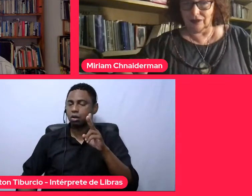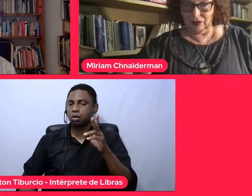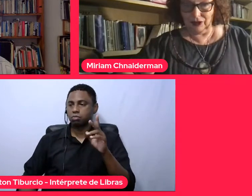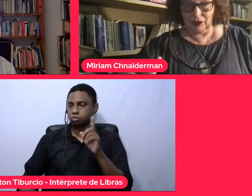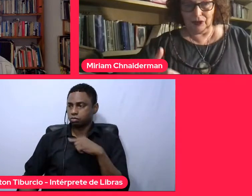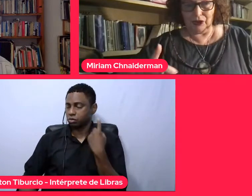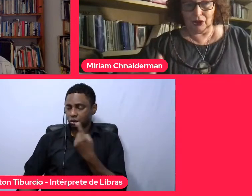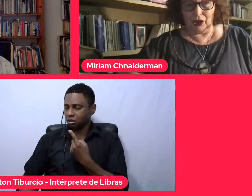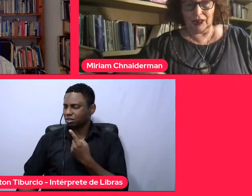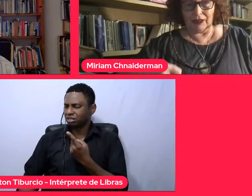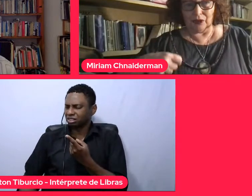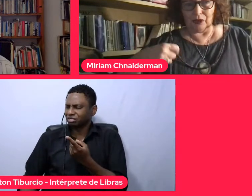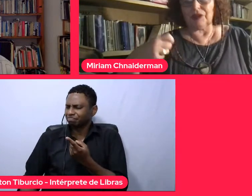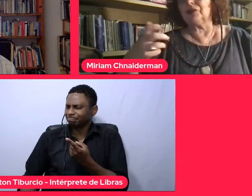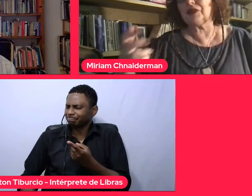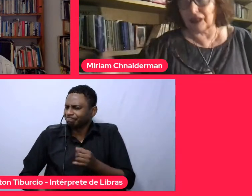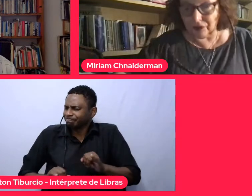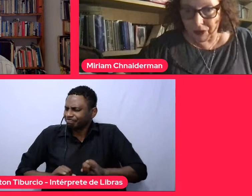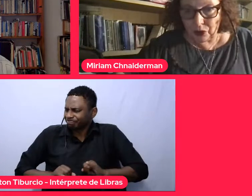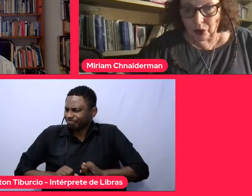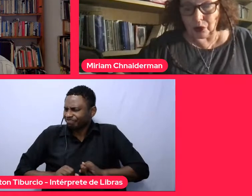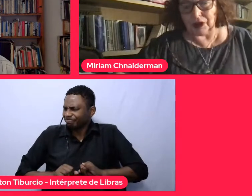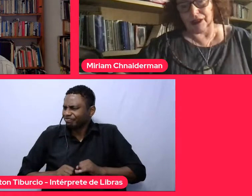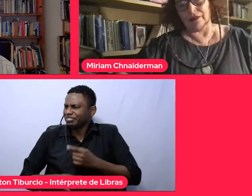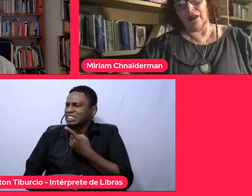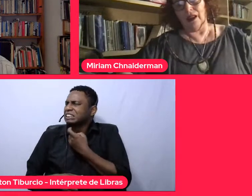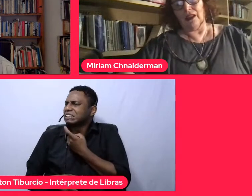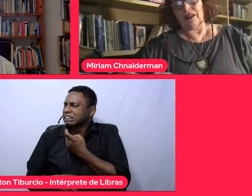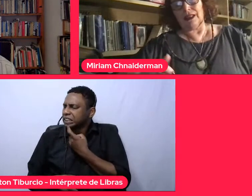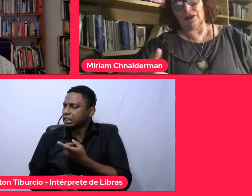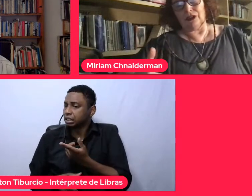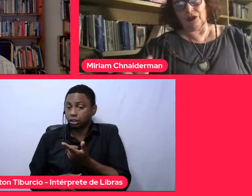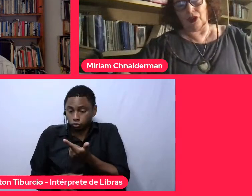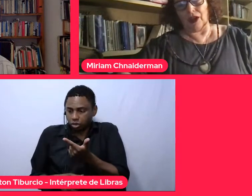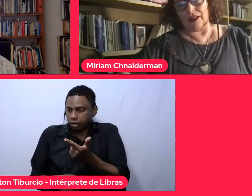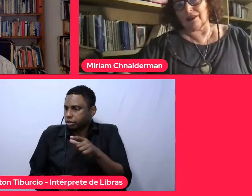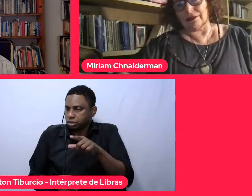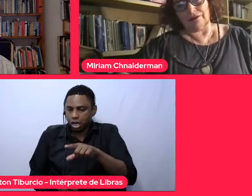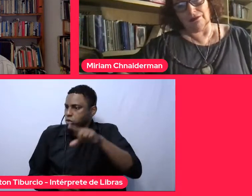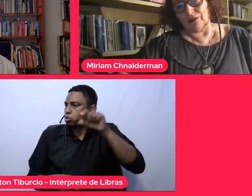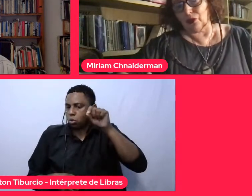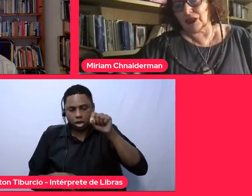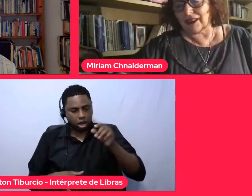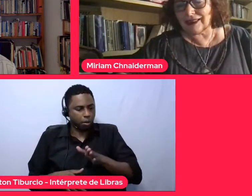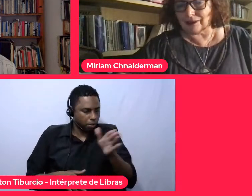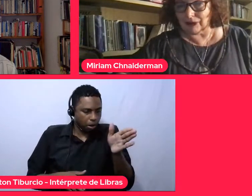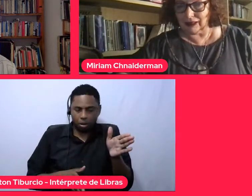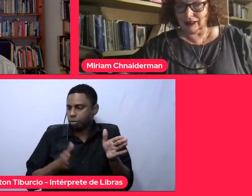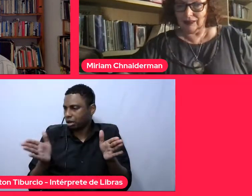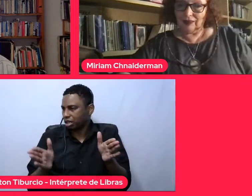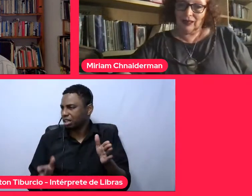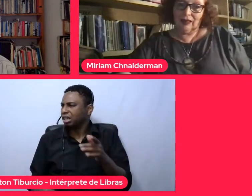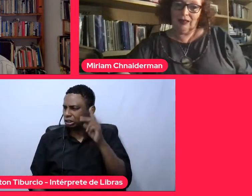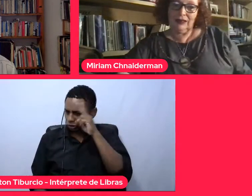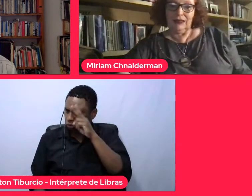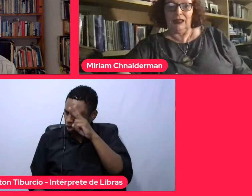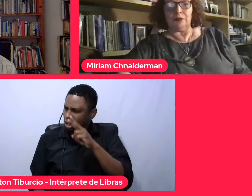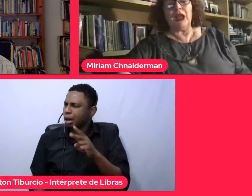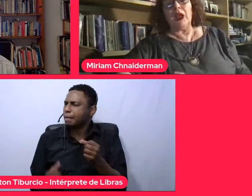sangram, são histórias onde não teve escolha, são histórias duríssimas,